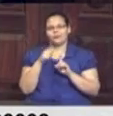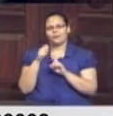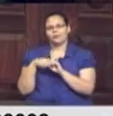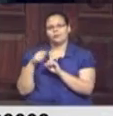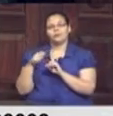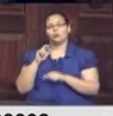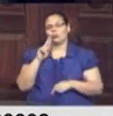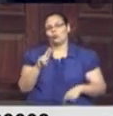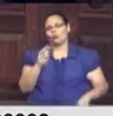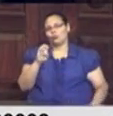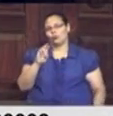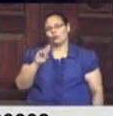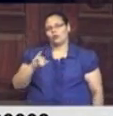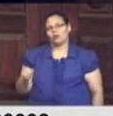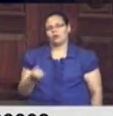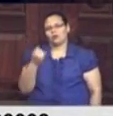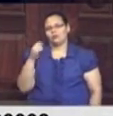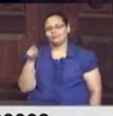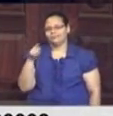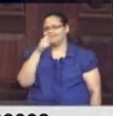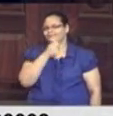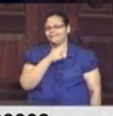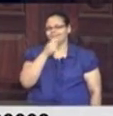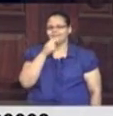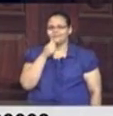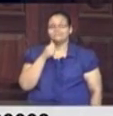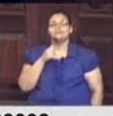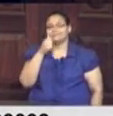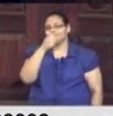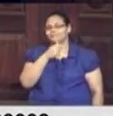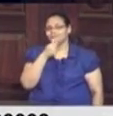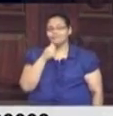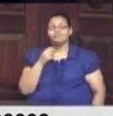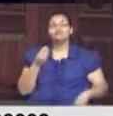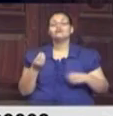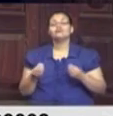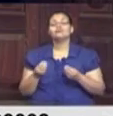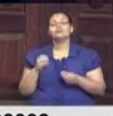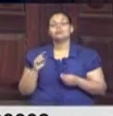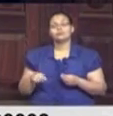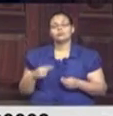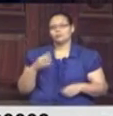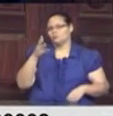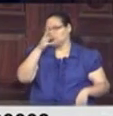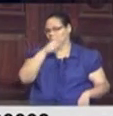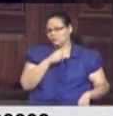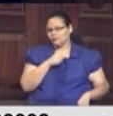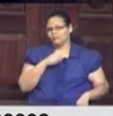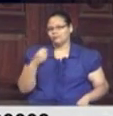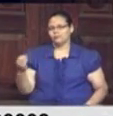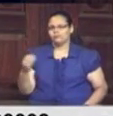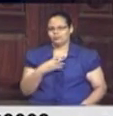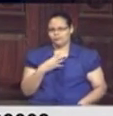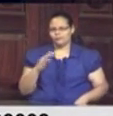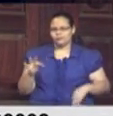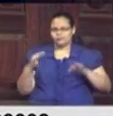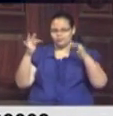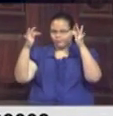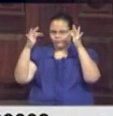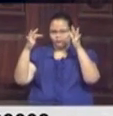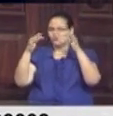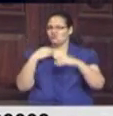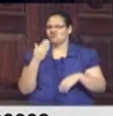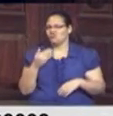A UERJ vem sendo sacrificada. E aí, cadê a tal da salvação através da inovação tecnológica?